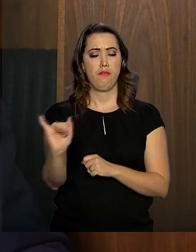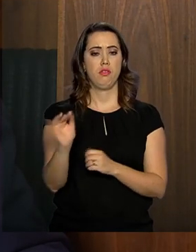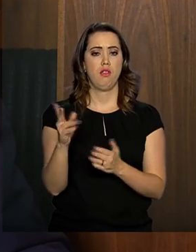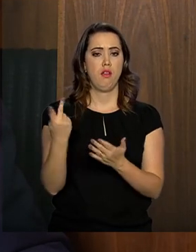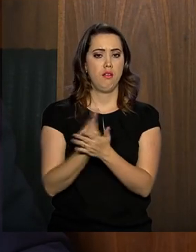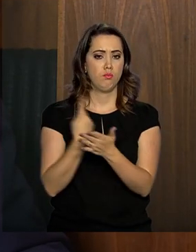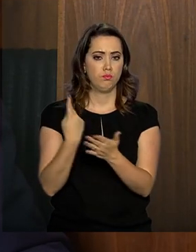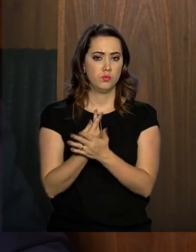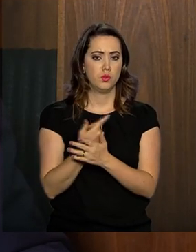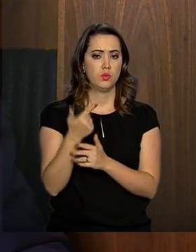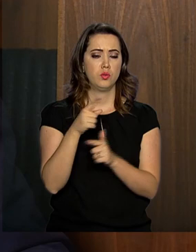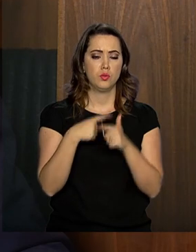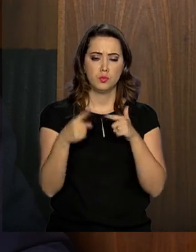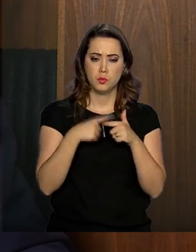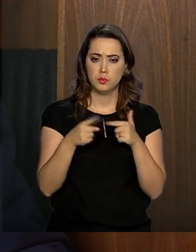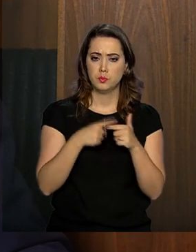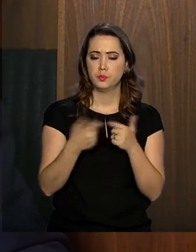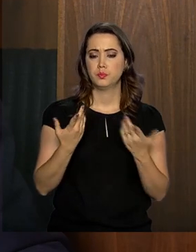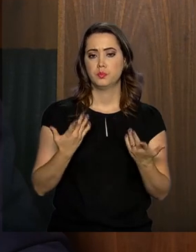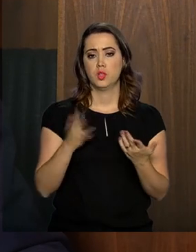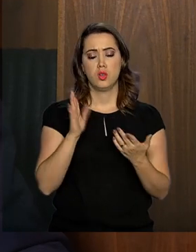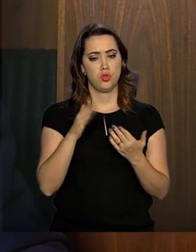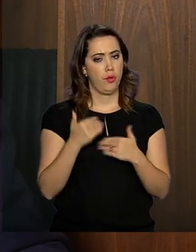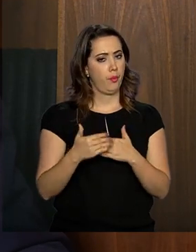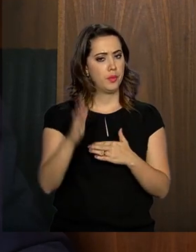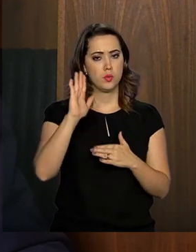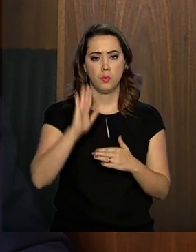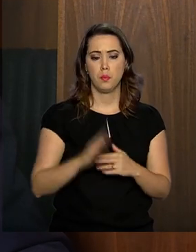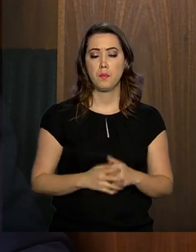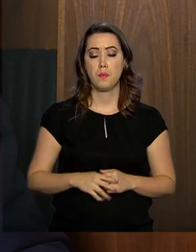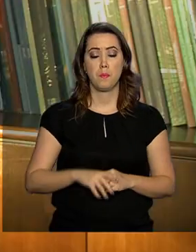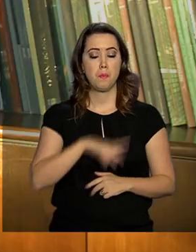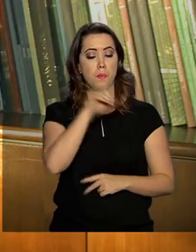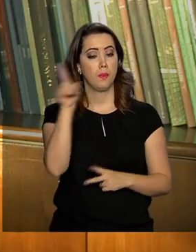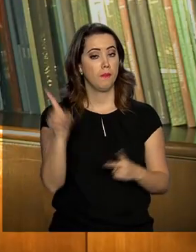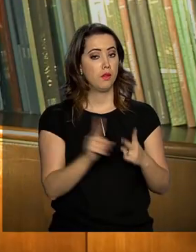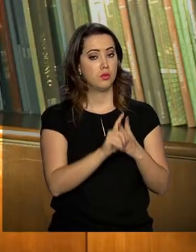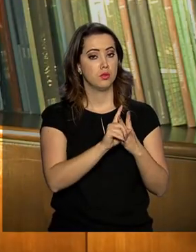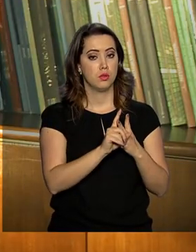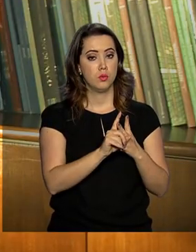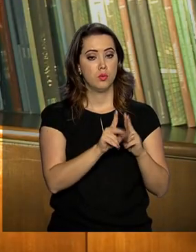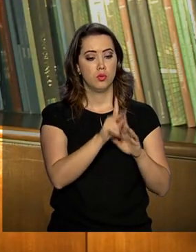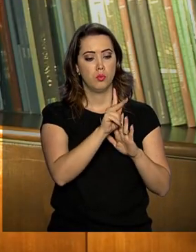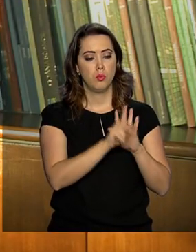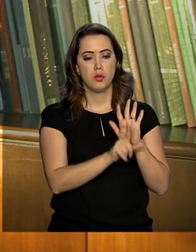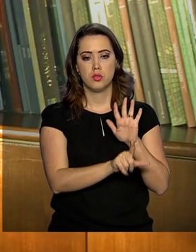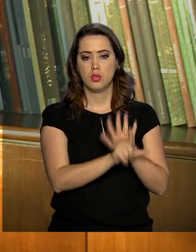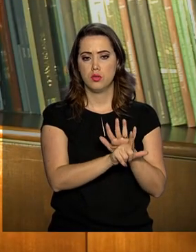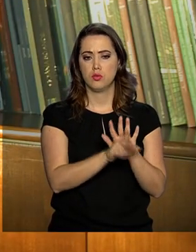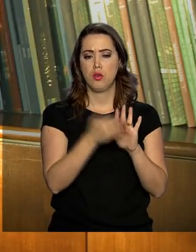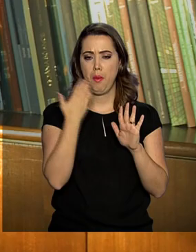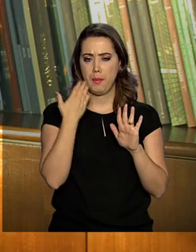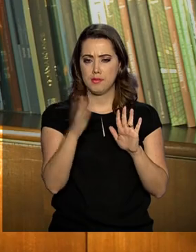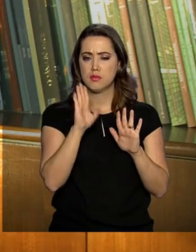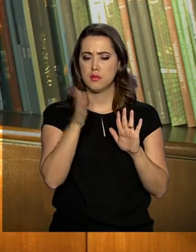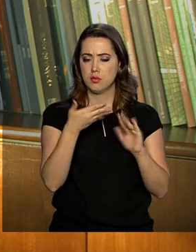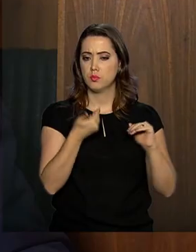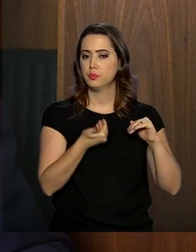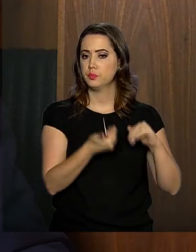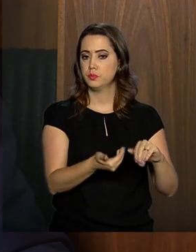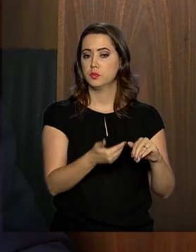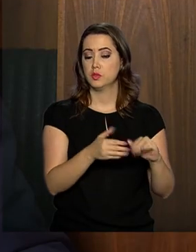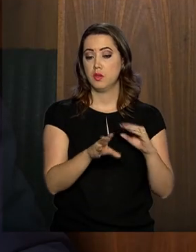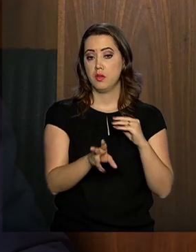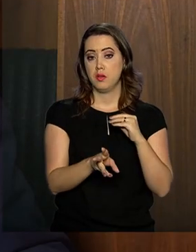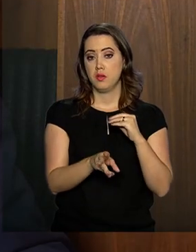fraudes e outros ilícitos. Isso já está em vigor. O segundo projeto de lei foi apresentado, já está no Congresso Nacional,